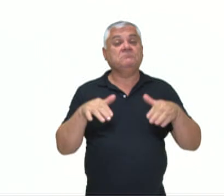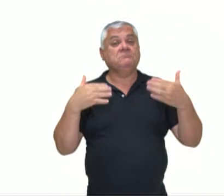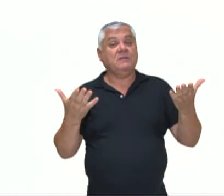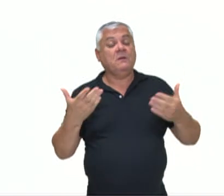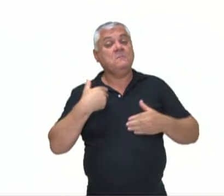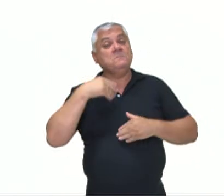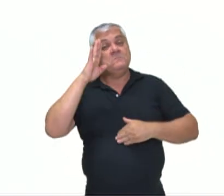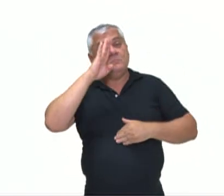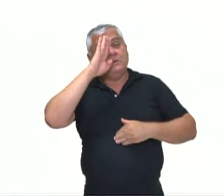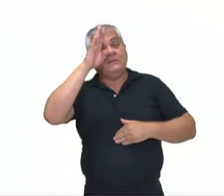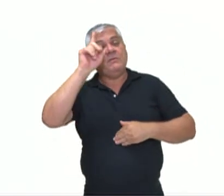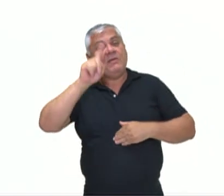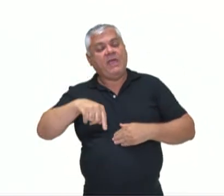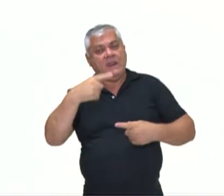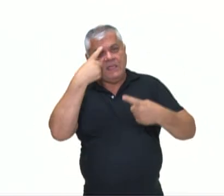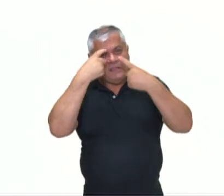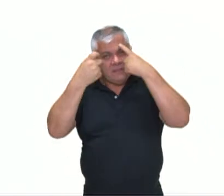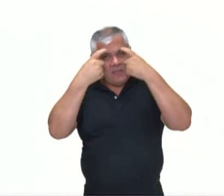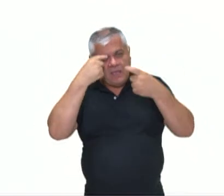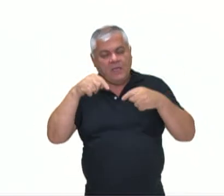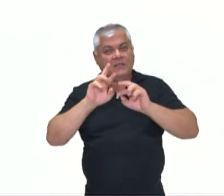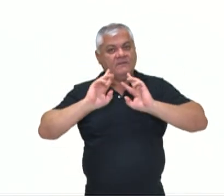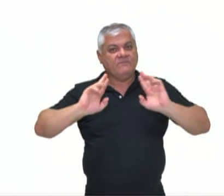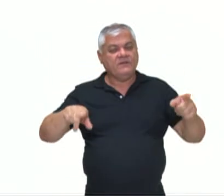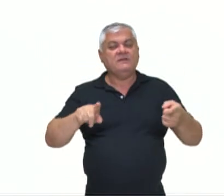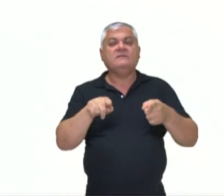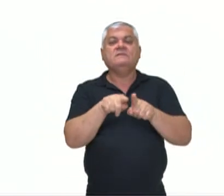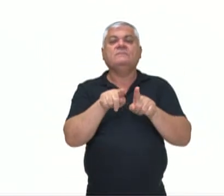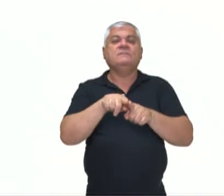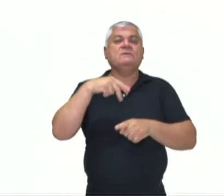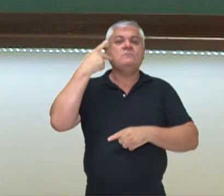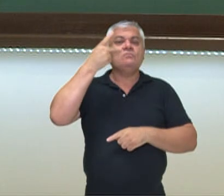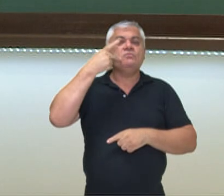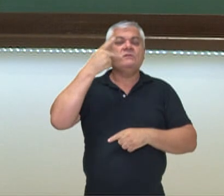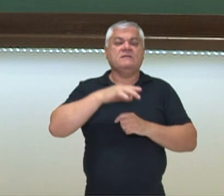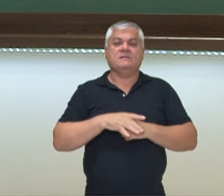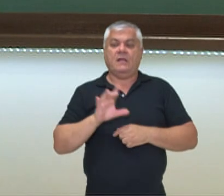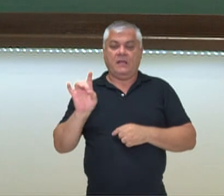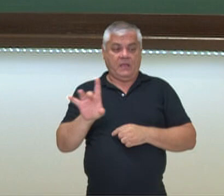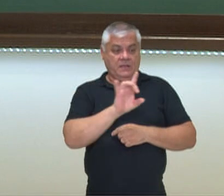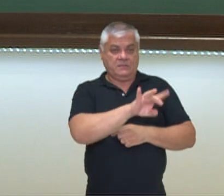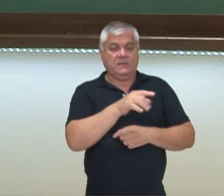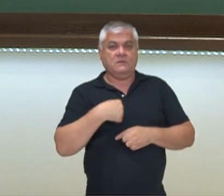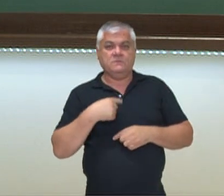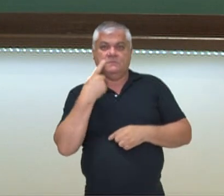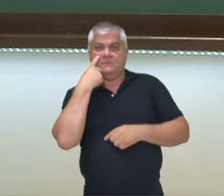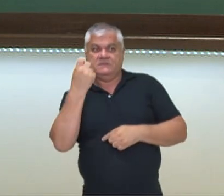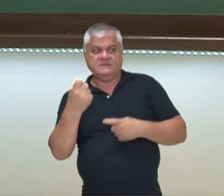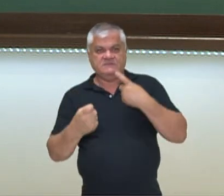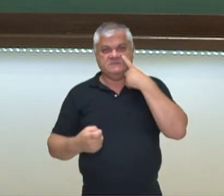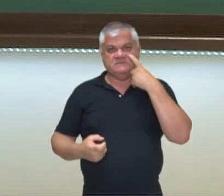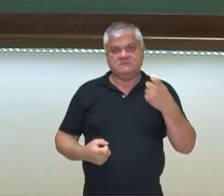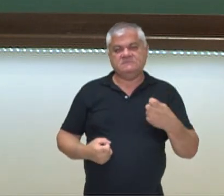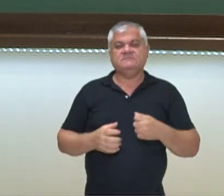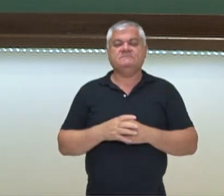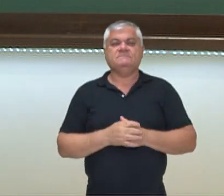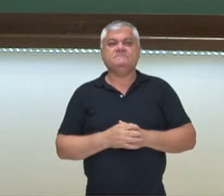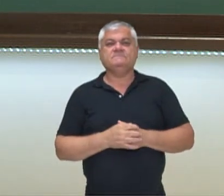principalmente ideológico e político no qual cada um defendia os seus interesses. Este mapinha, muito interessante,